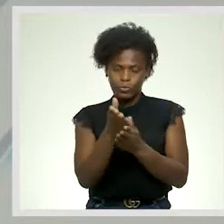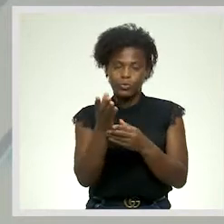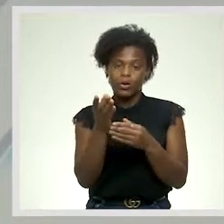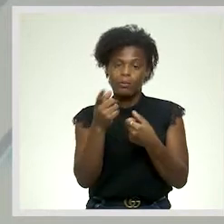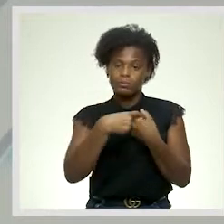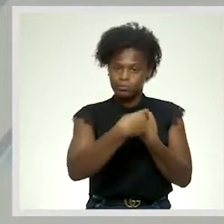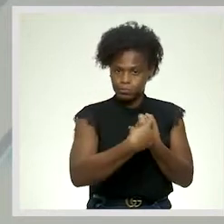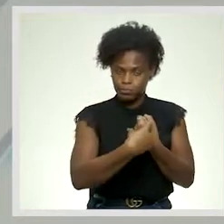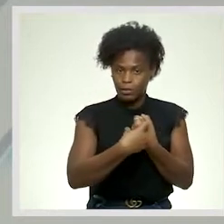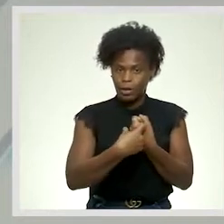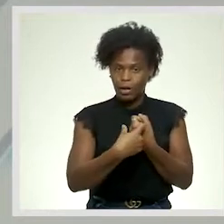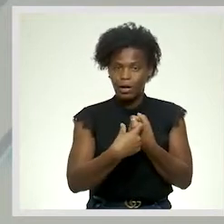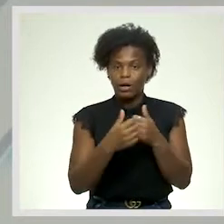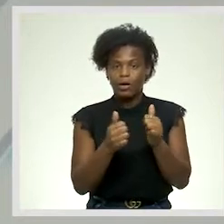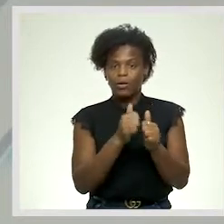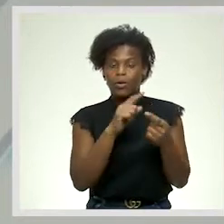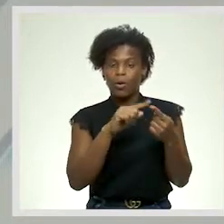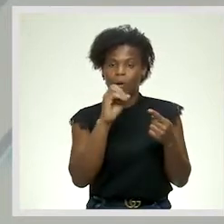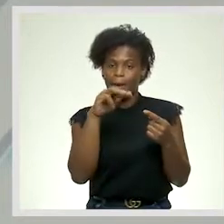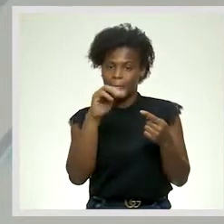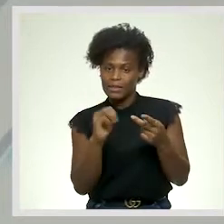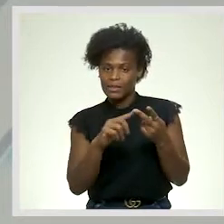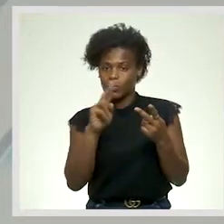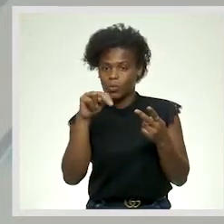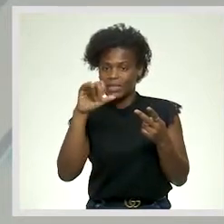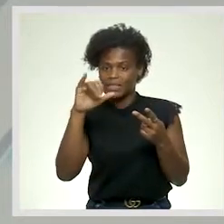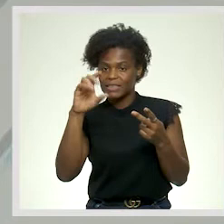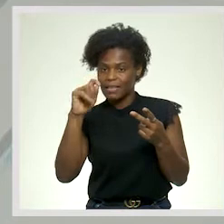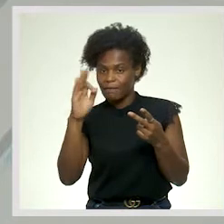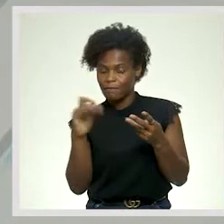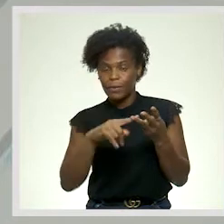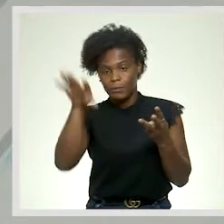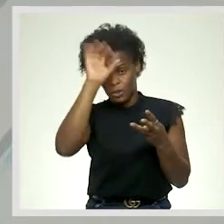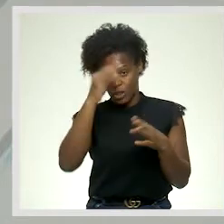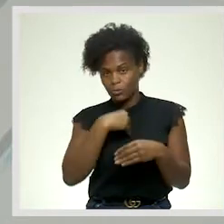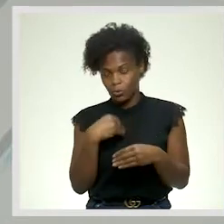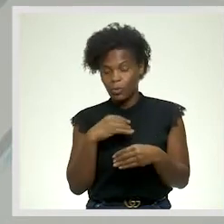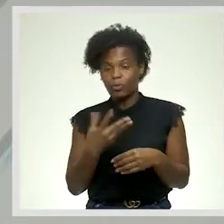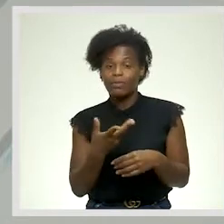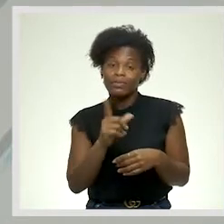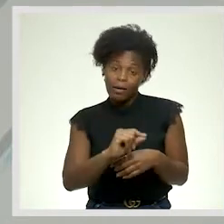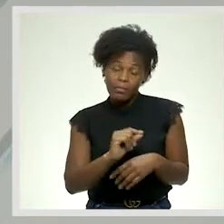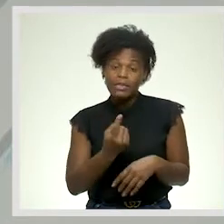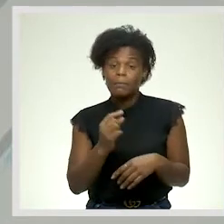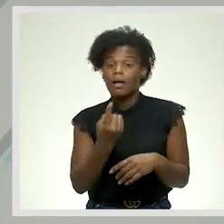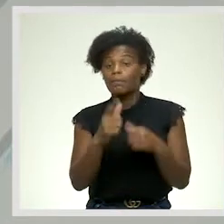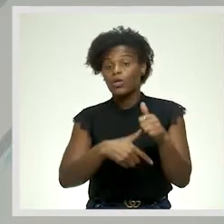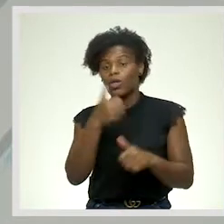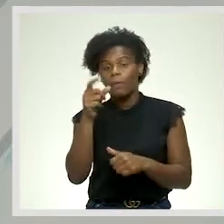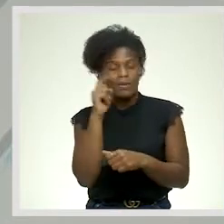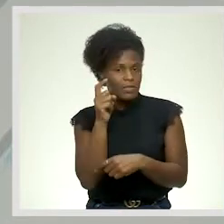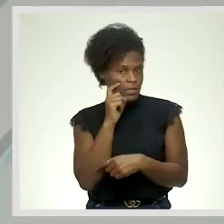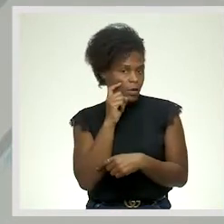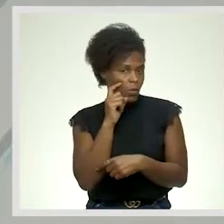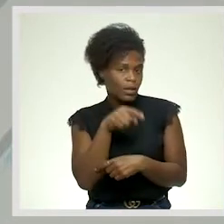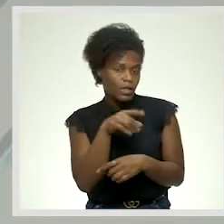estrita articulação com a OMS, Unicef e o Ministério da Saúde, quanto mais não seja para melhor prevenção